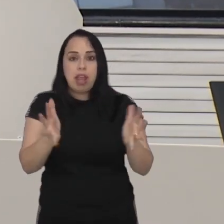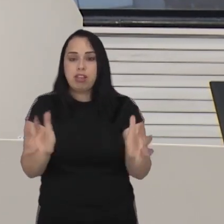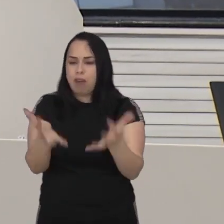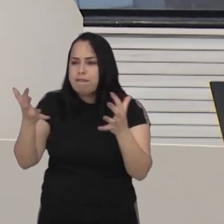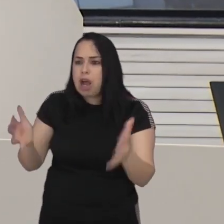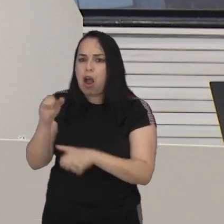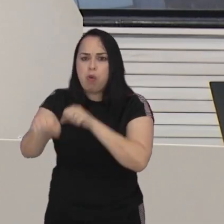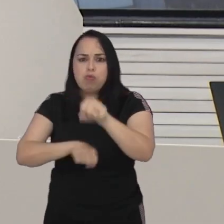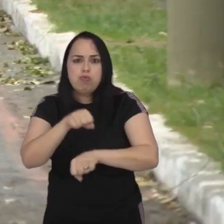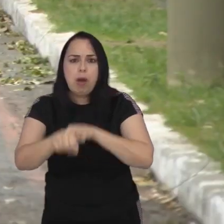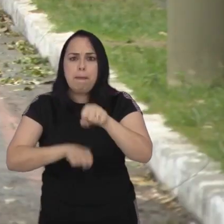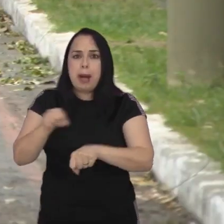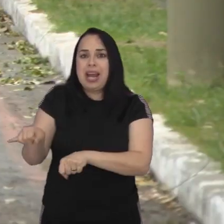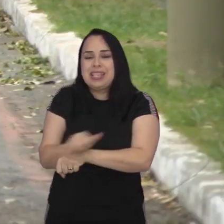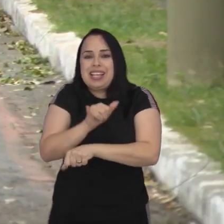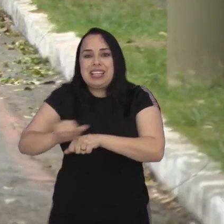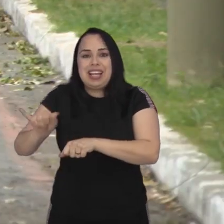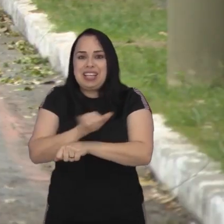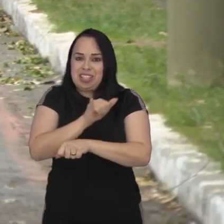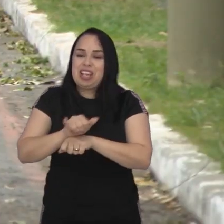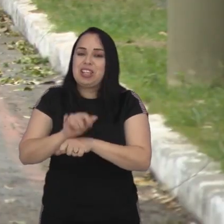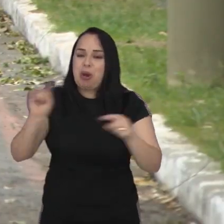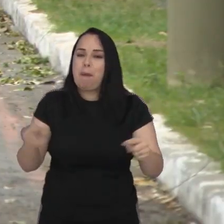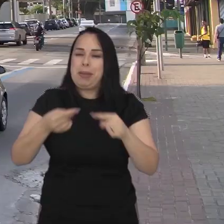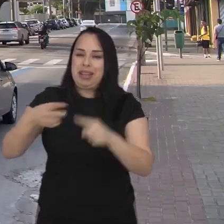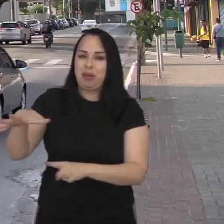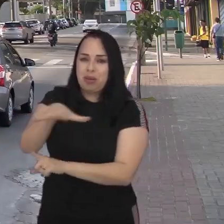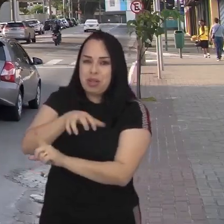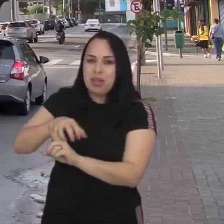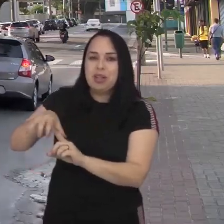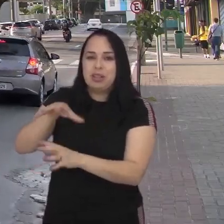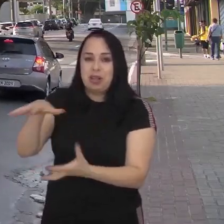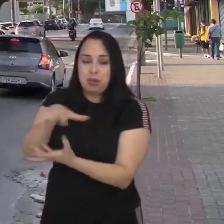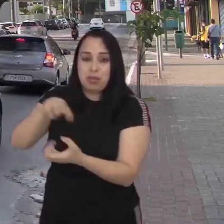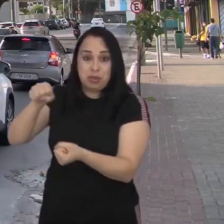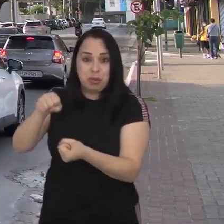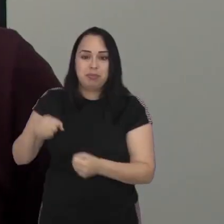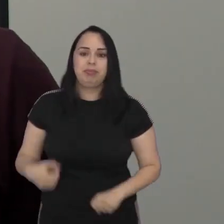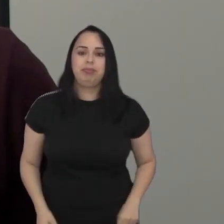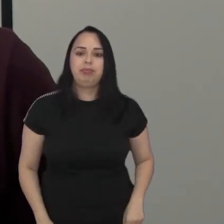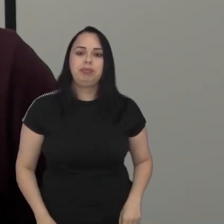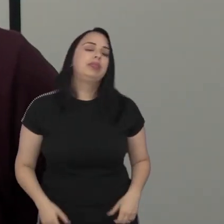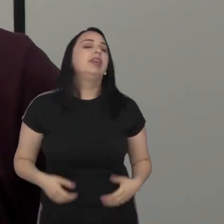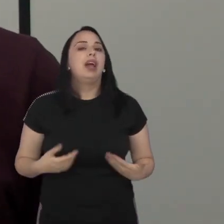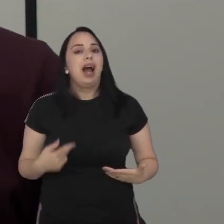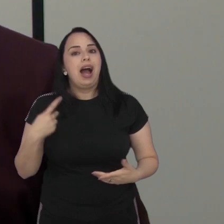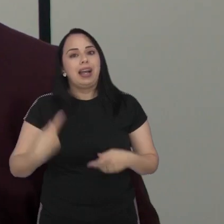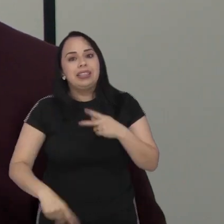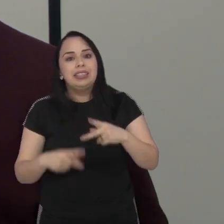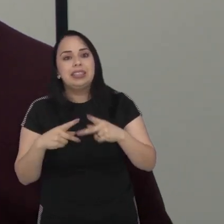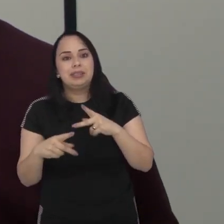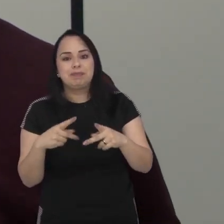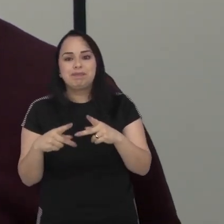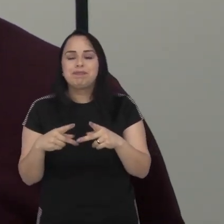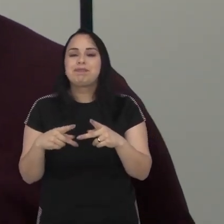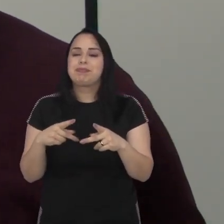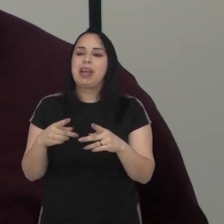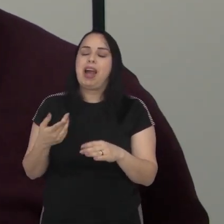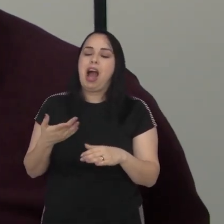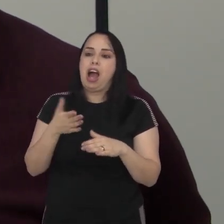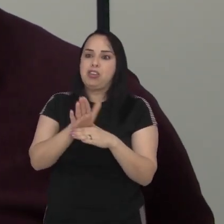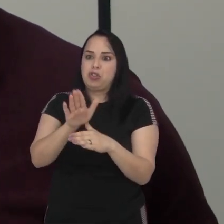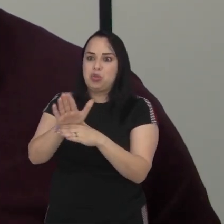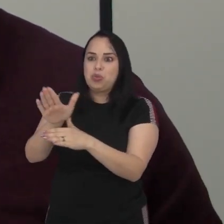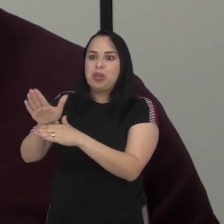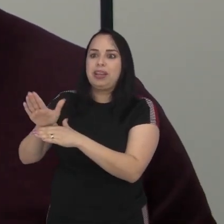incentivar o uso das bikes como alternativa sustentável para desafogar o trânsito São José dos Campos é uma cidade que